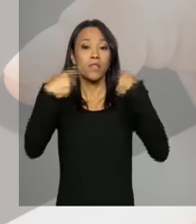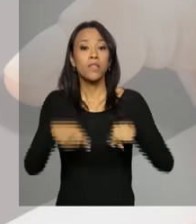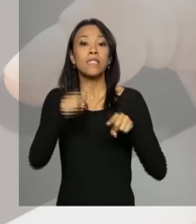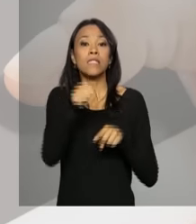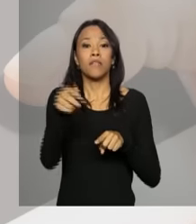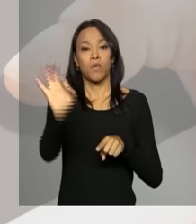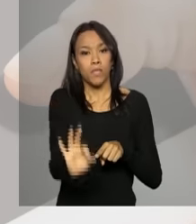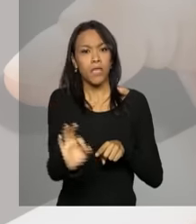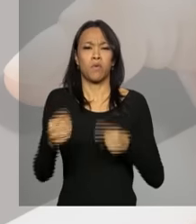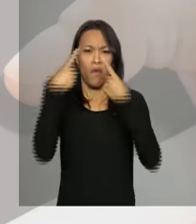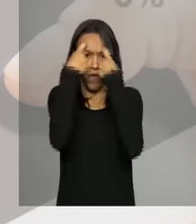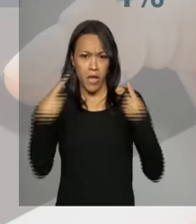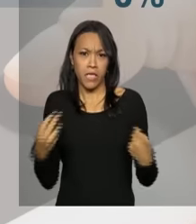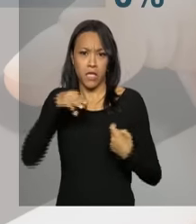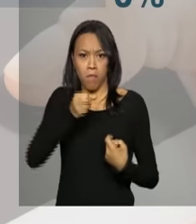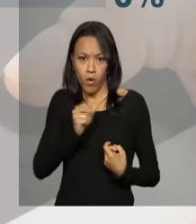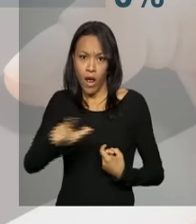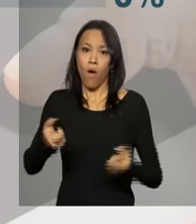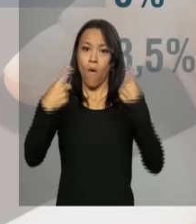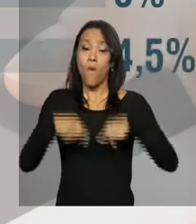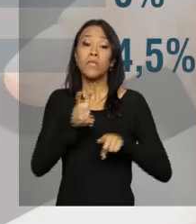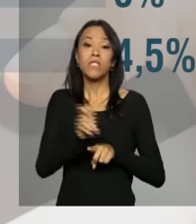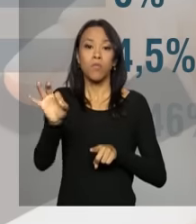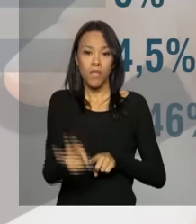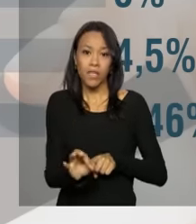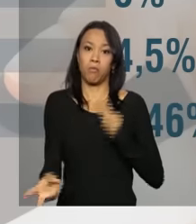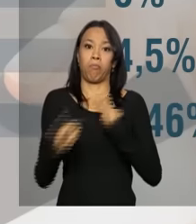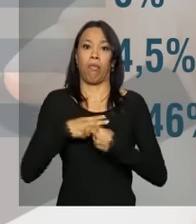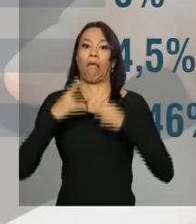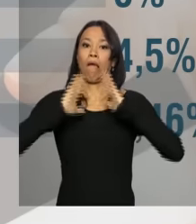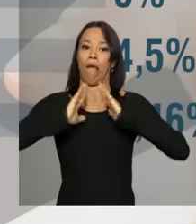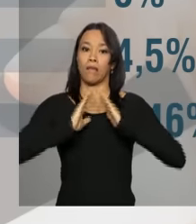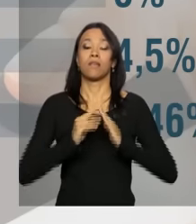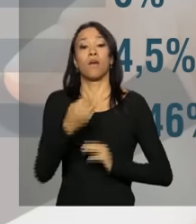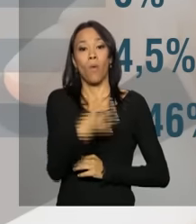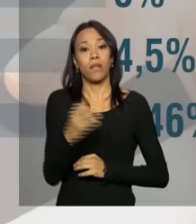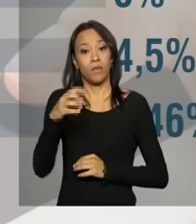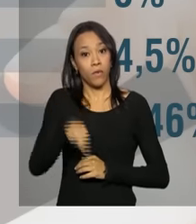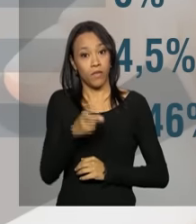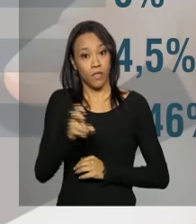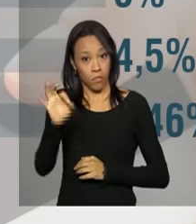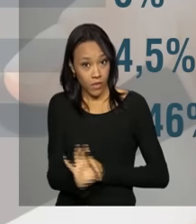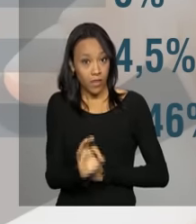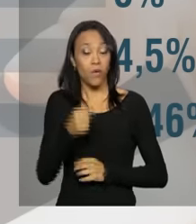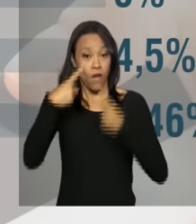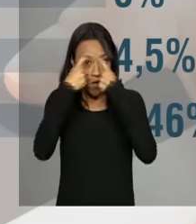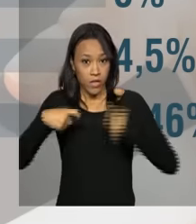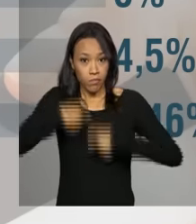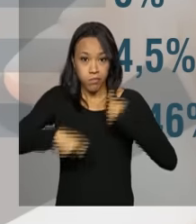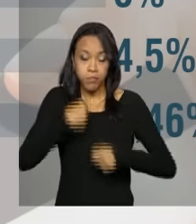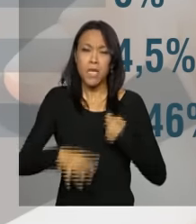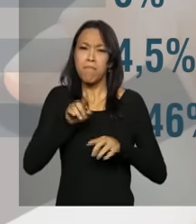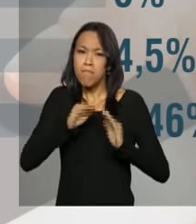% à violência moral, 5% à cárcere privado, 4,5% à violência sexual e menos